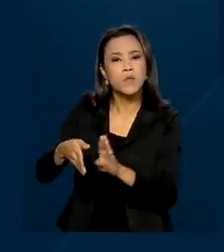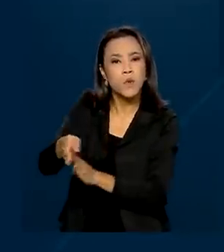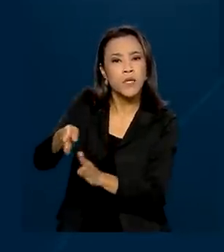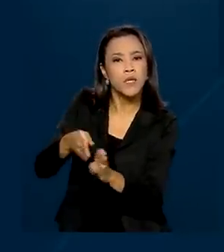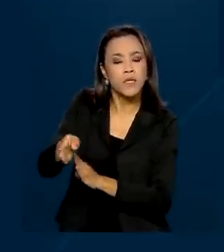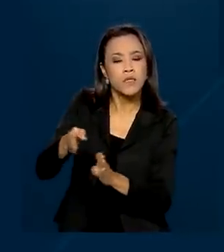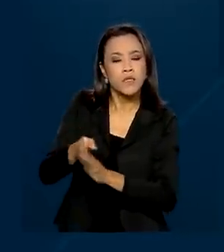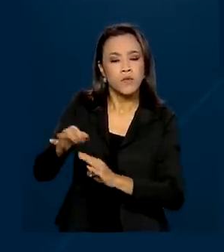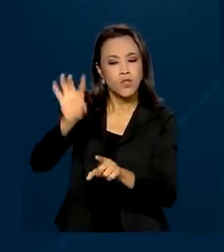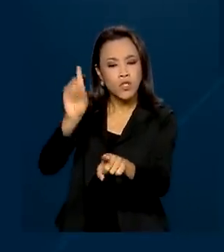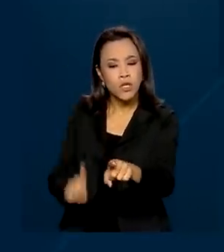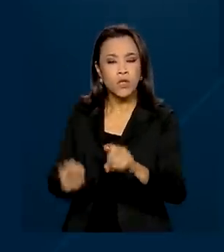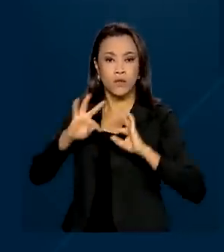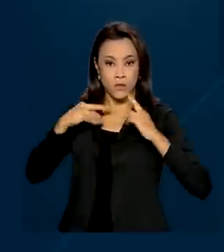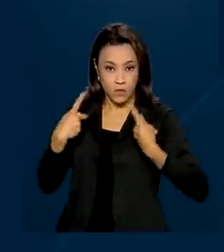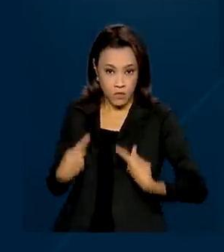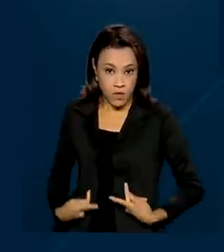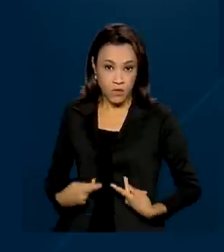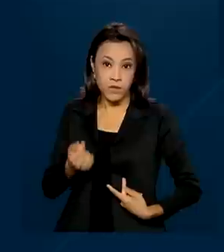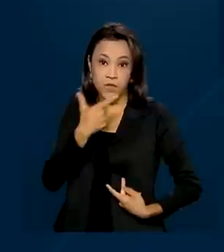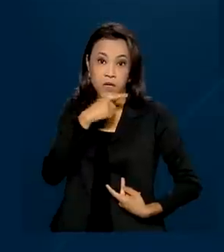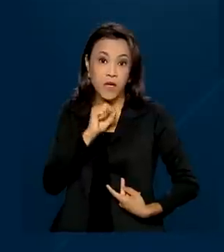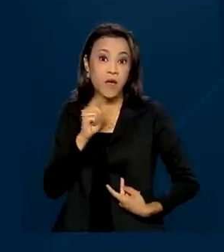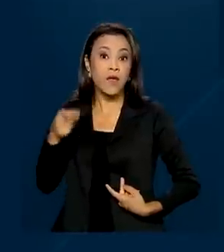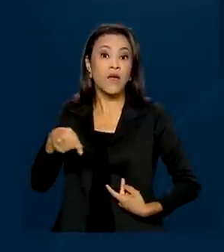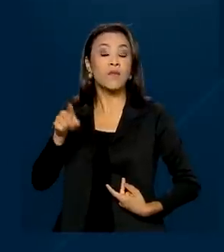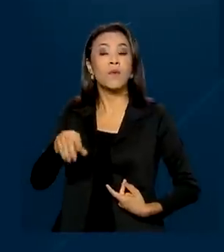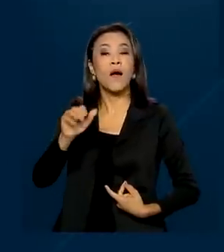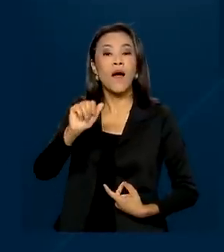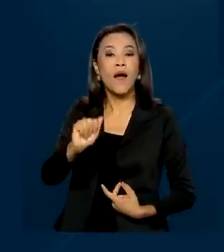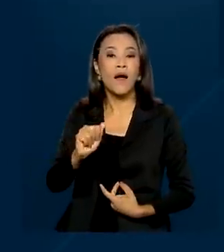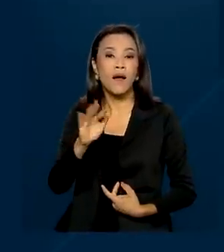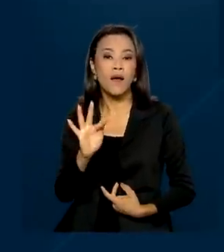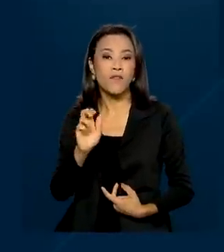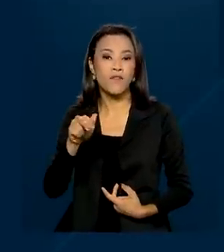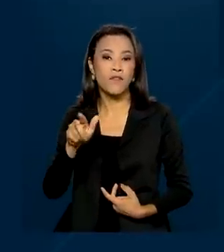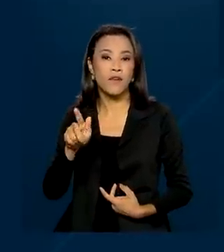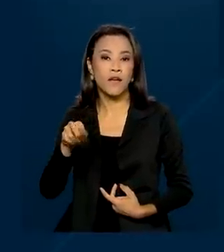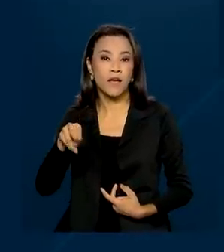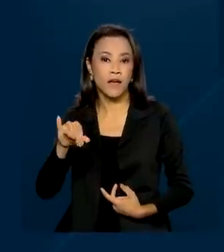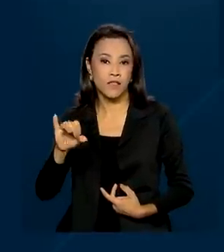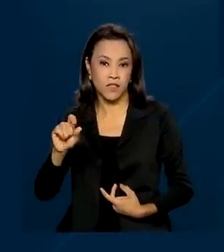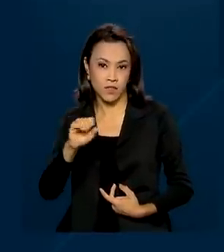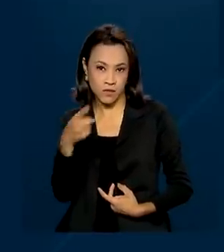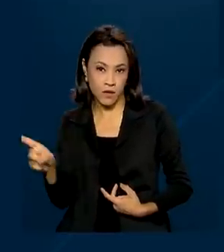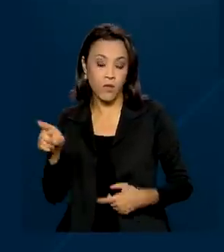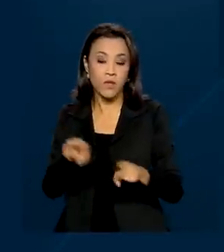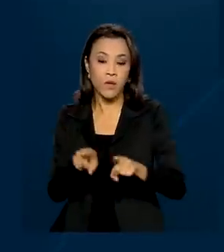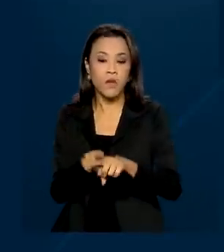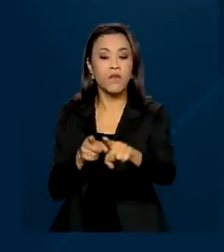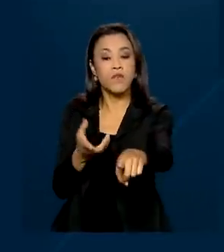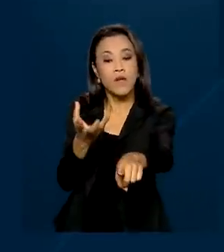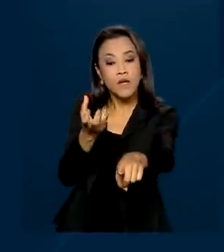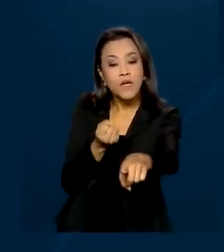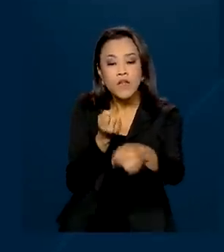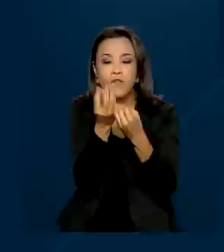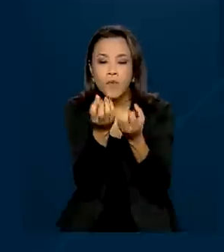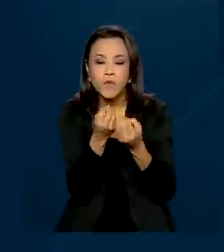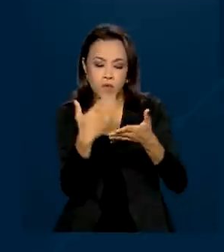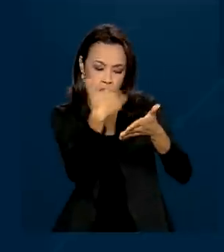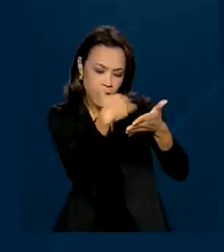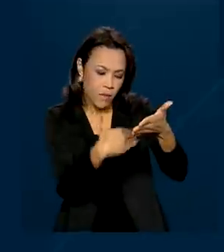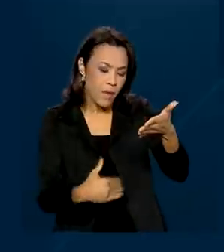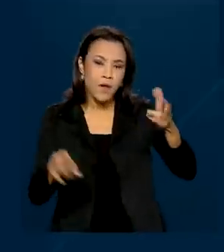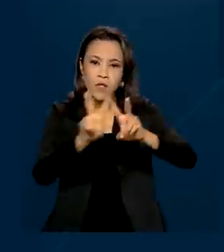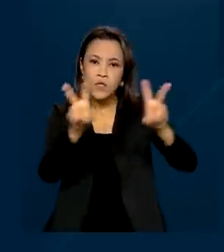Pessoas do Afeganistão no Brasil. Também foi criado o aplicativo Direitos e Serviços, com informações sobre as